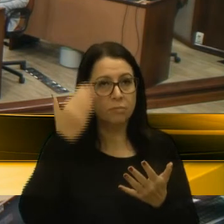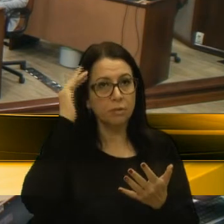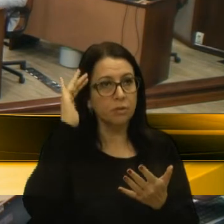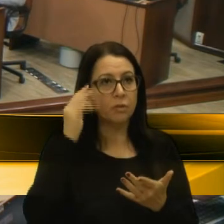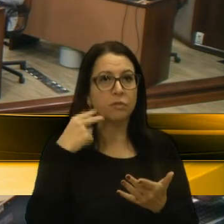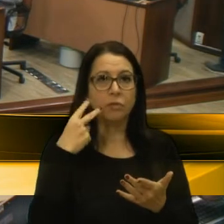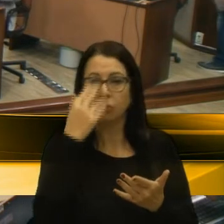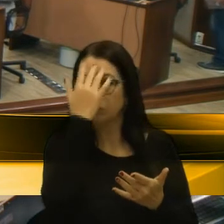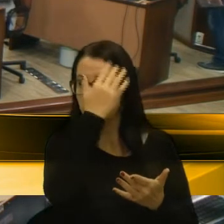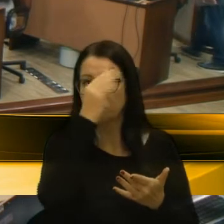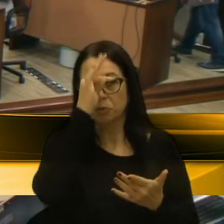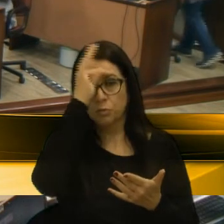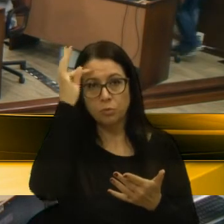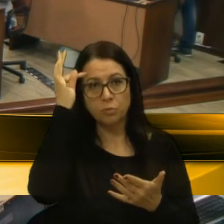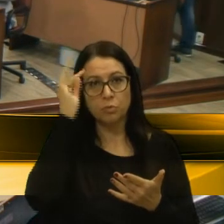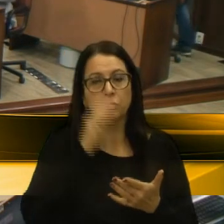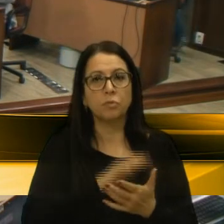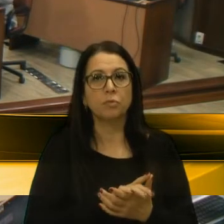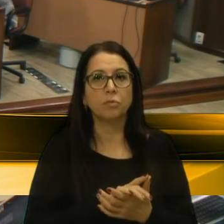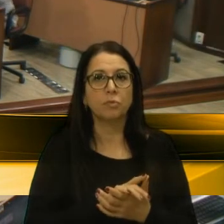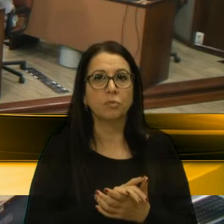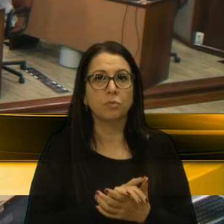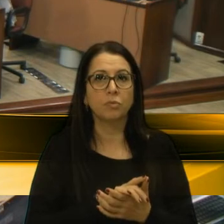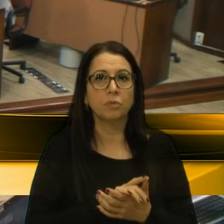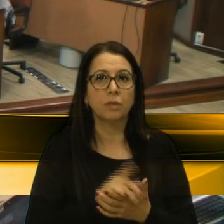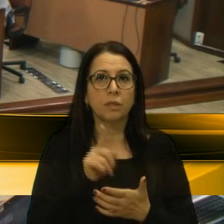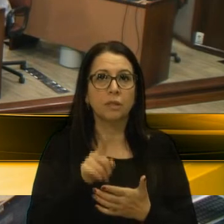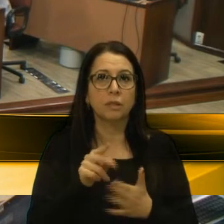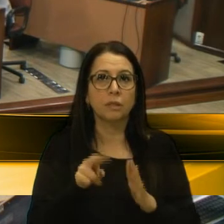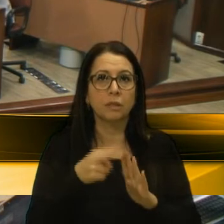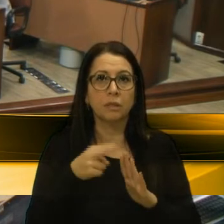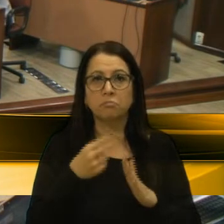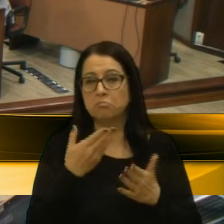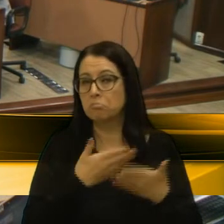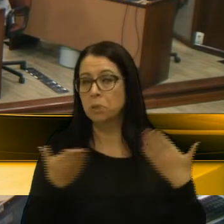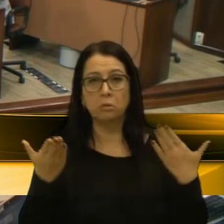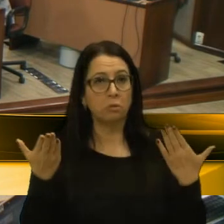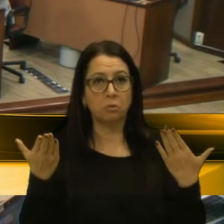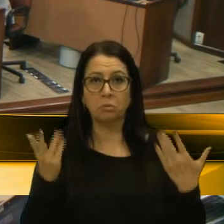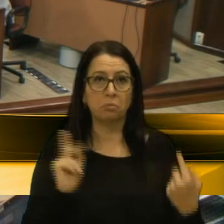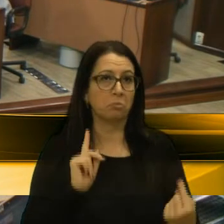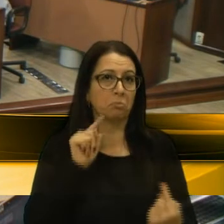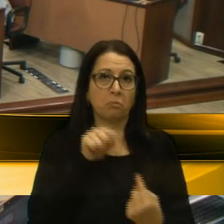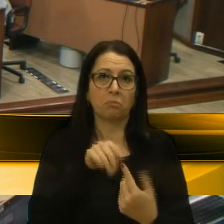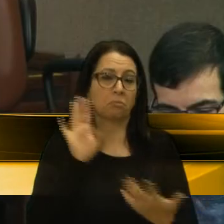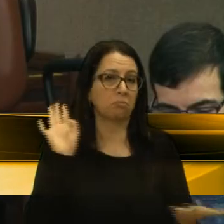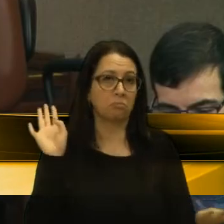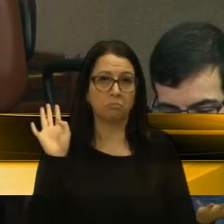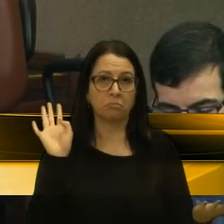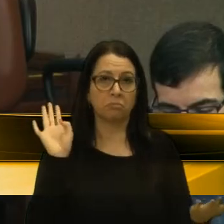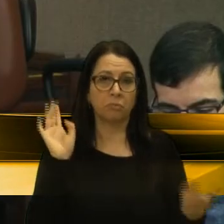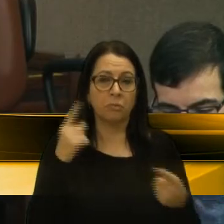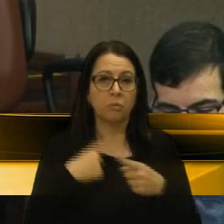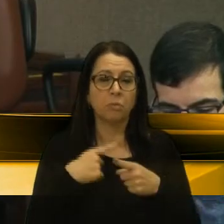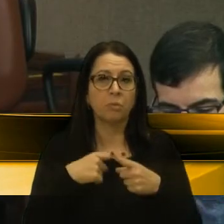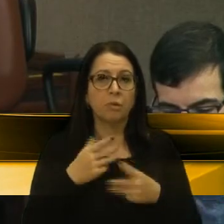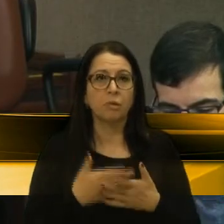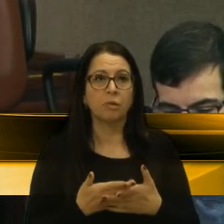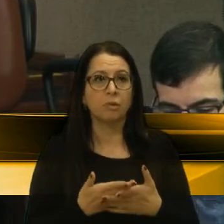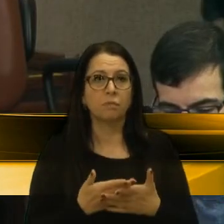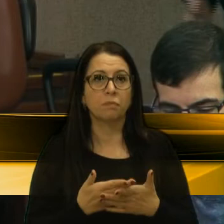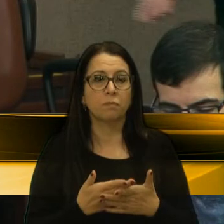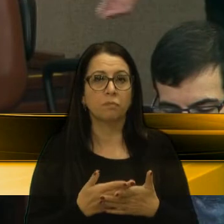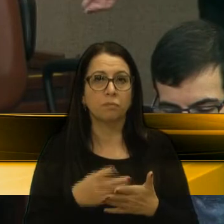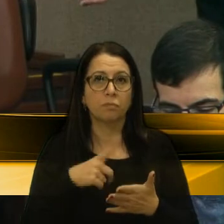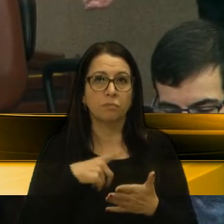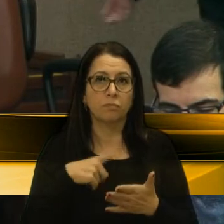Gustavo, de que esse requerimento perdeu o objeto. Na medida em que houve